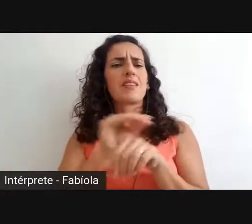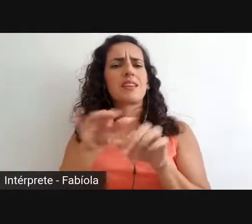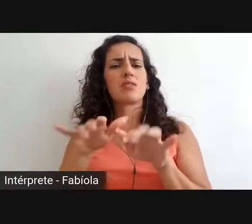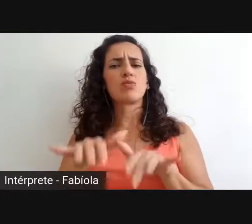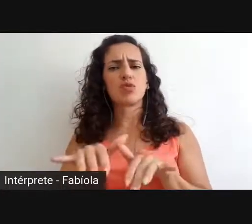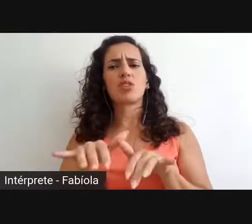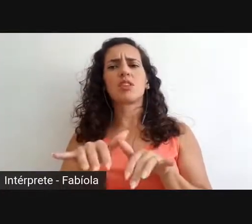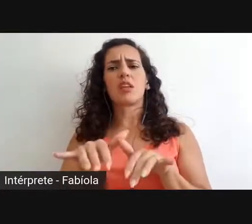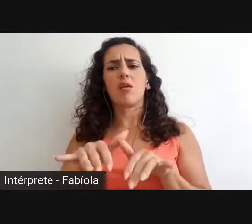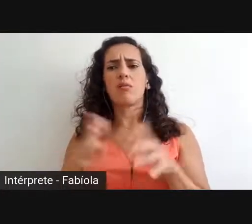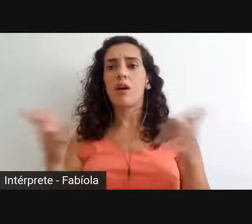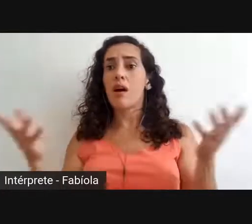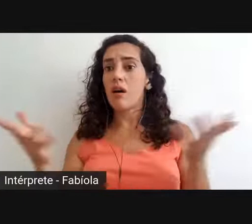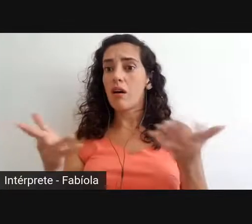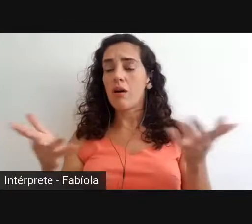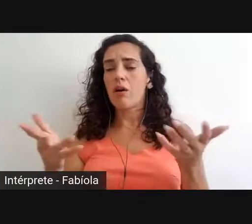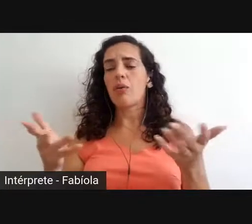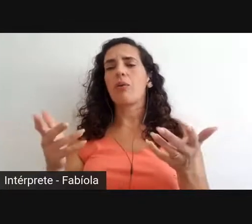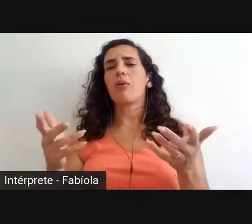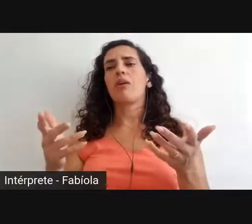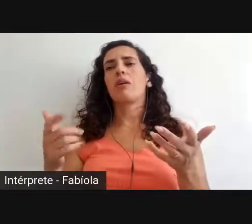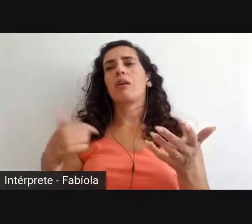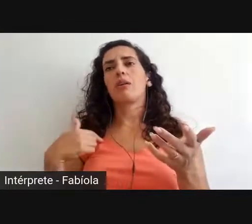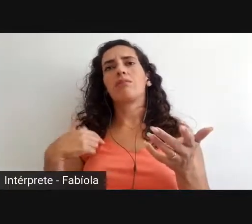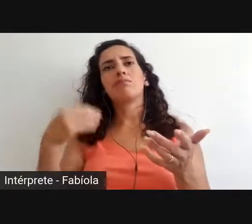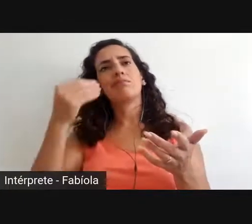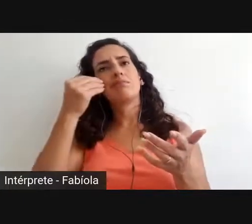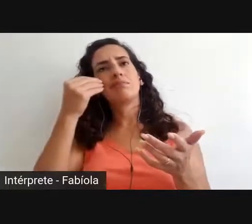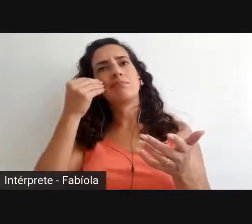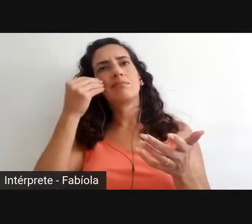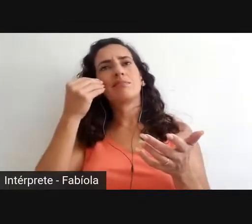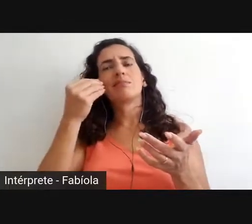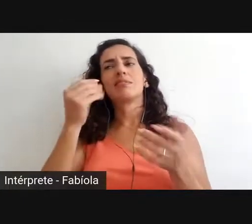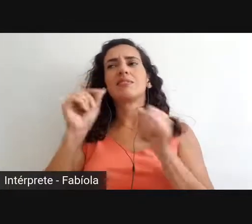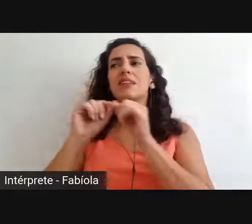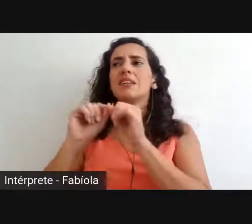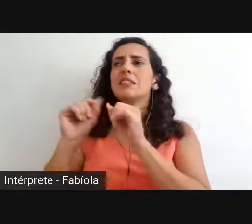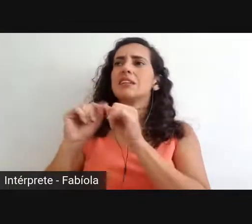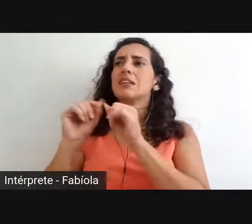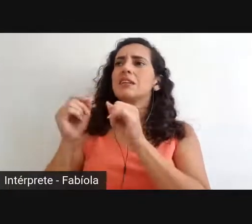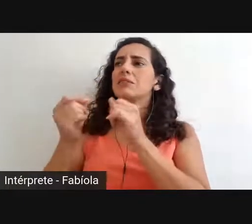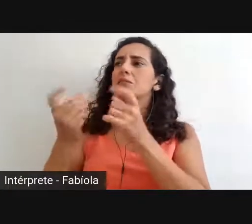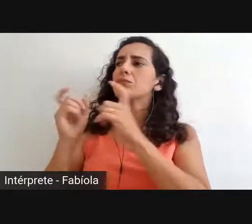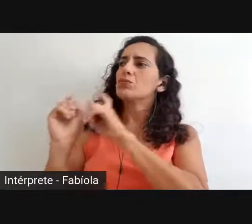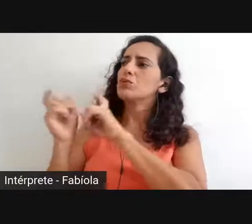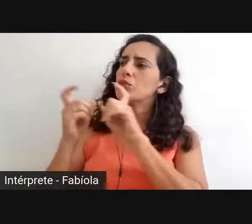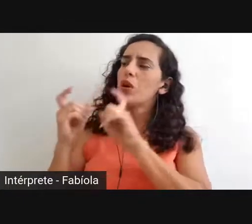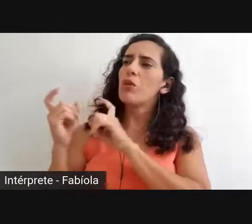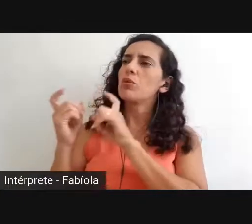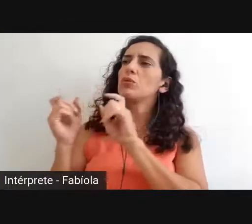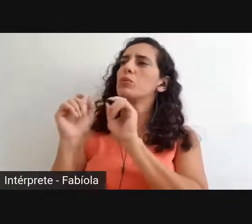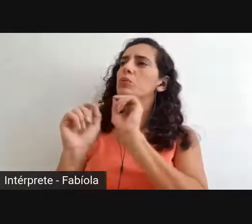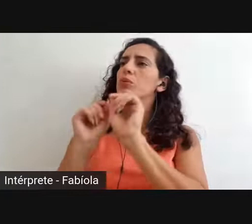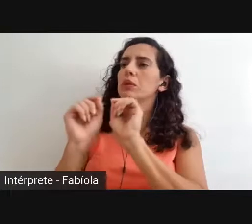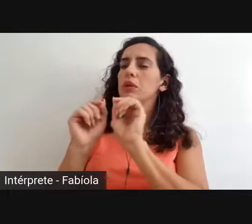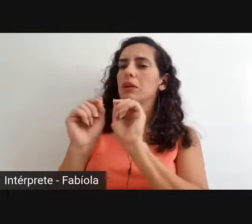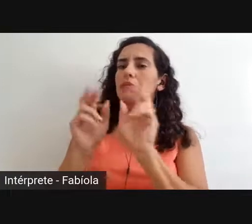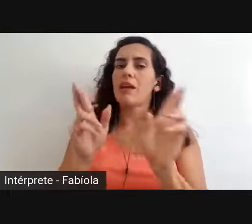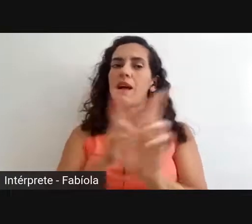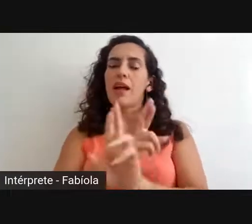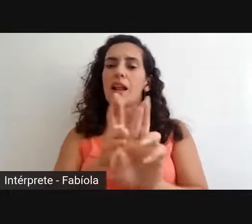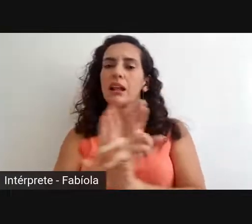que agora eu estou tentando fazer um diálogo nessa tarde com a abordagem sistêmica.